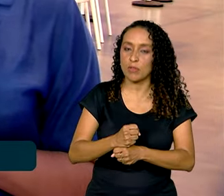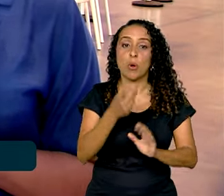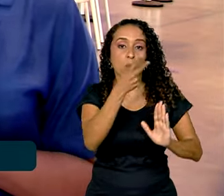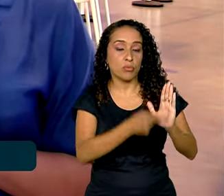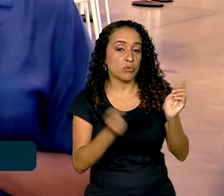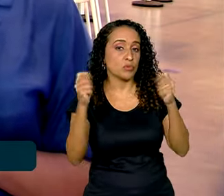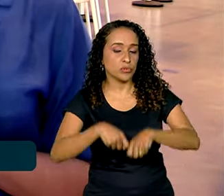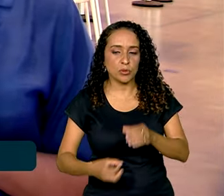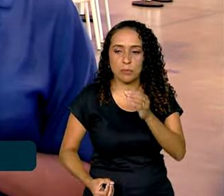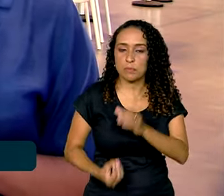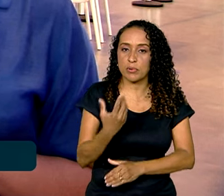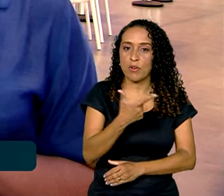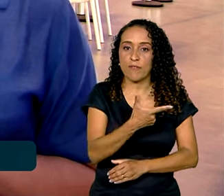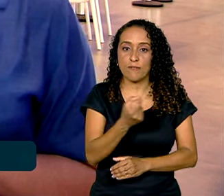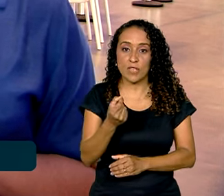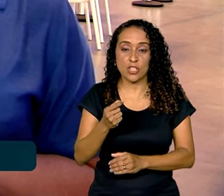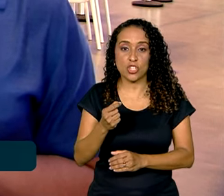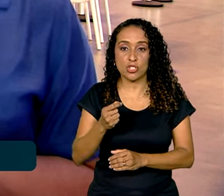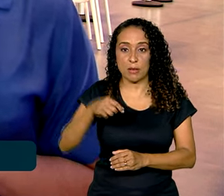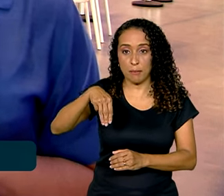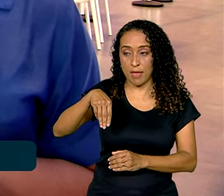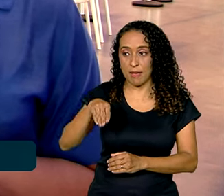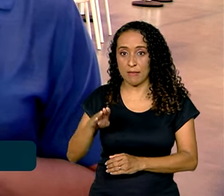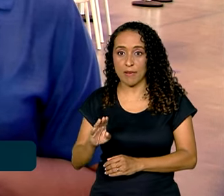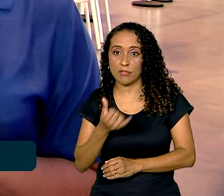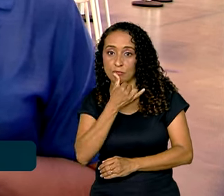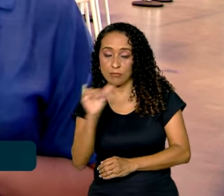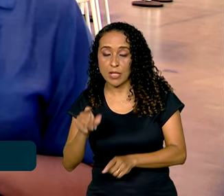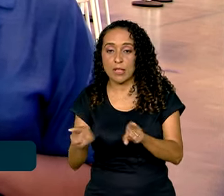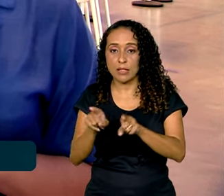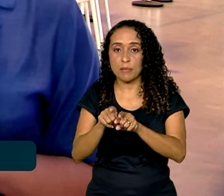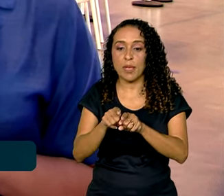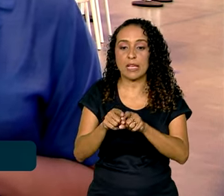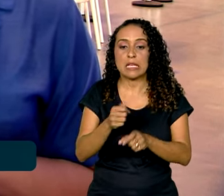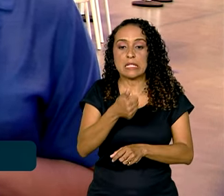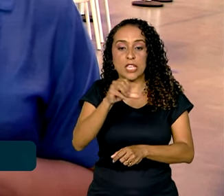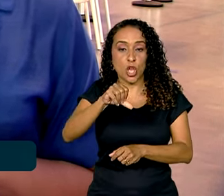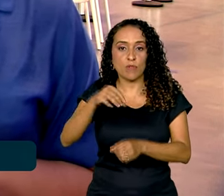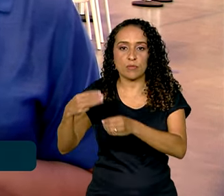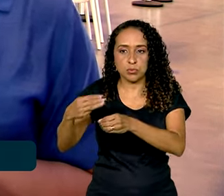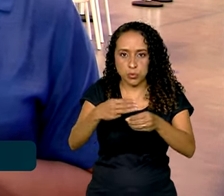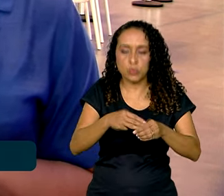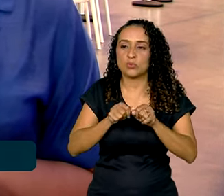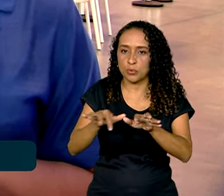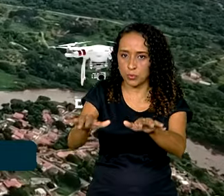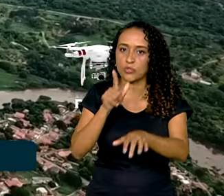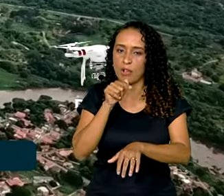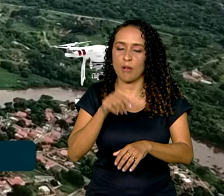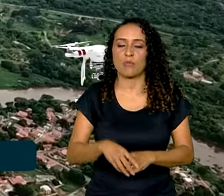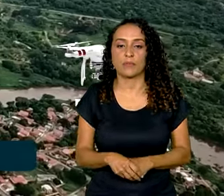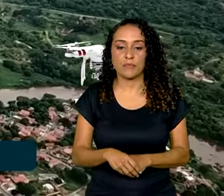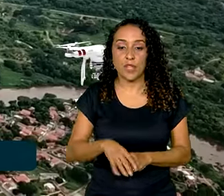possível a geração de 20 megawatts de energia e o abastecimento de até 19 municípios com a reserva de água.